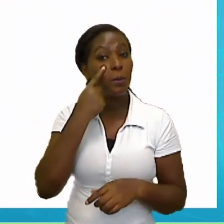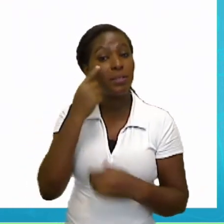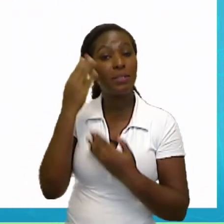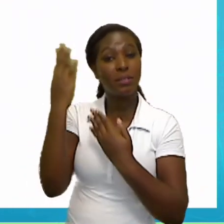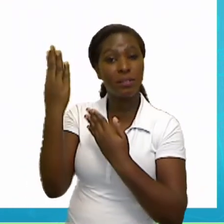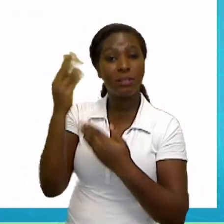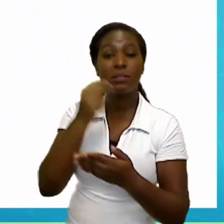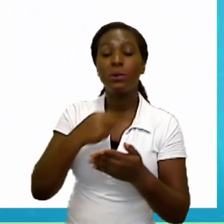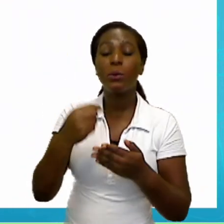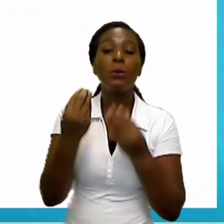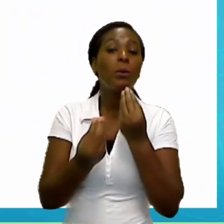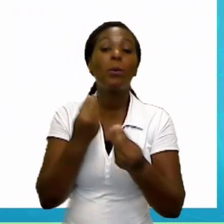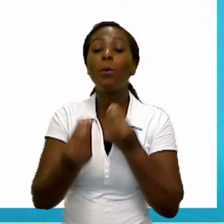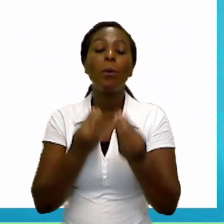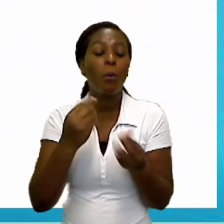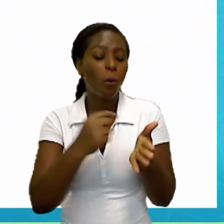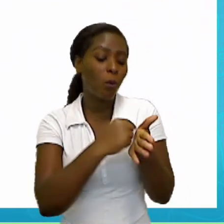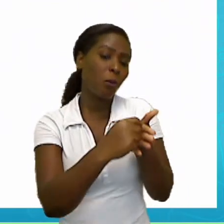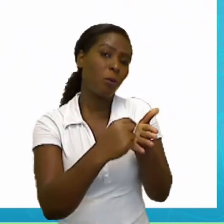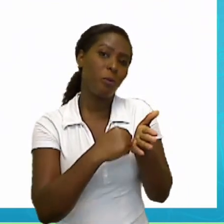Não jogar lixo no chão.